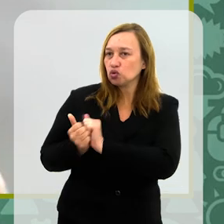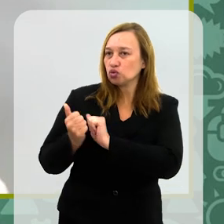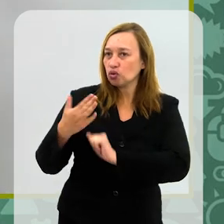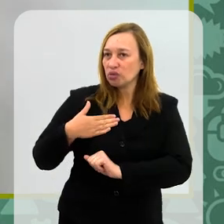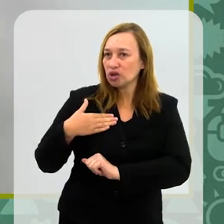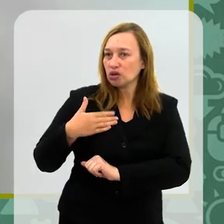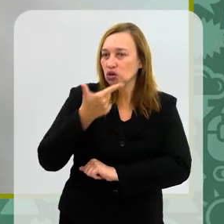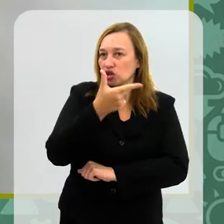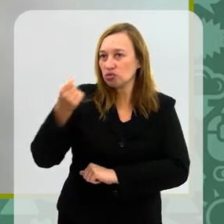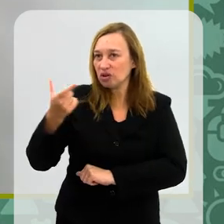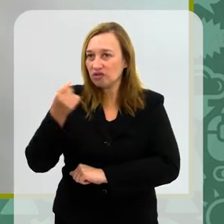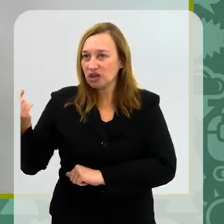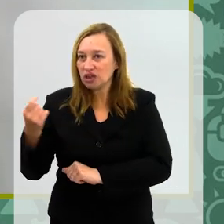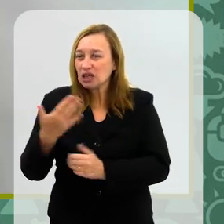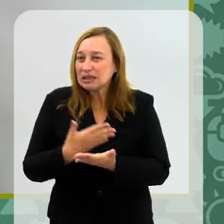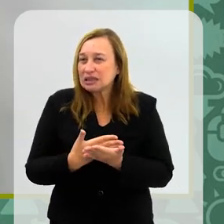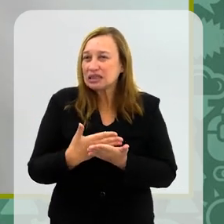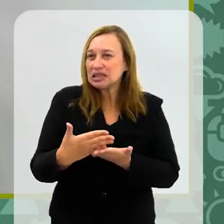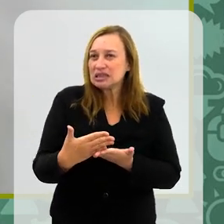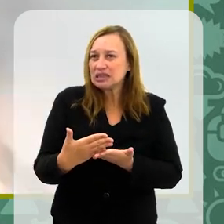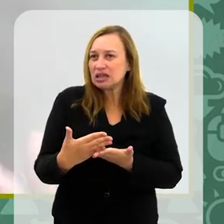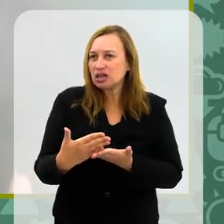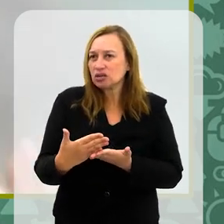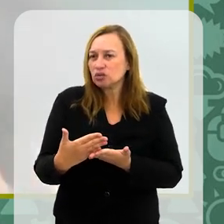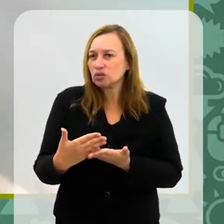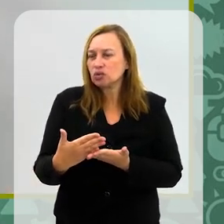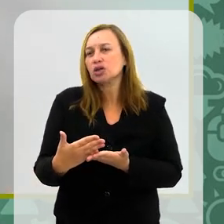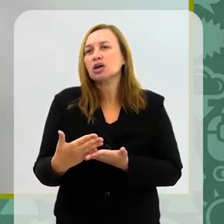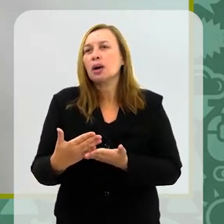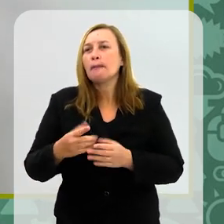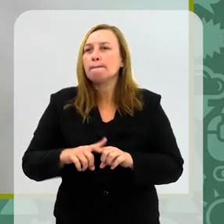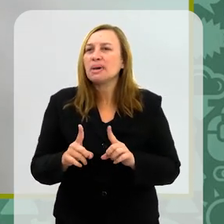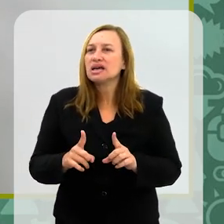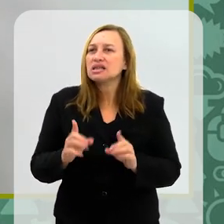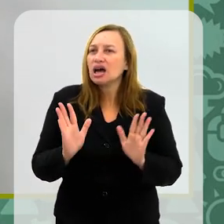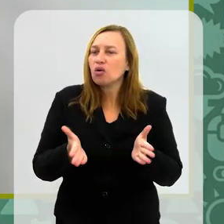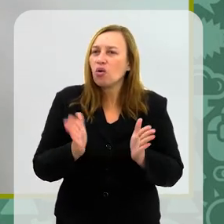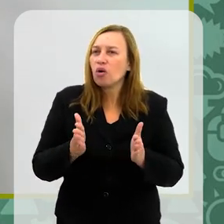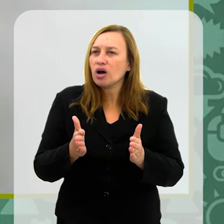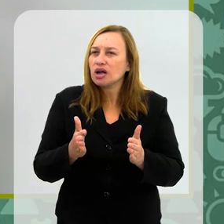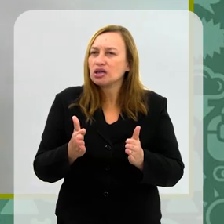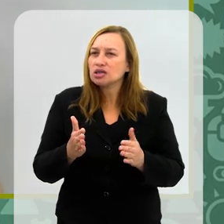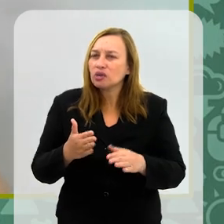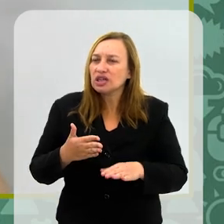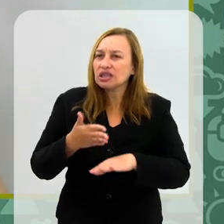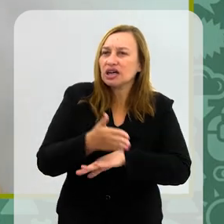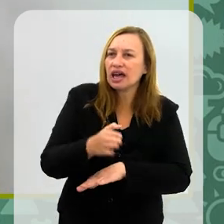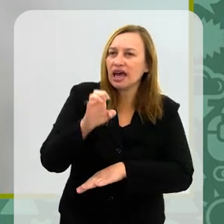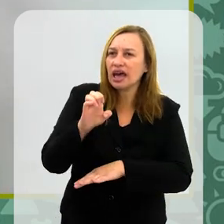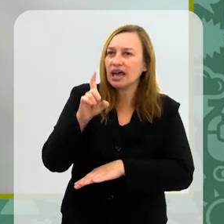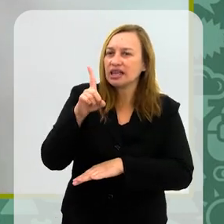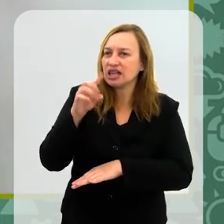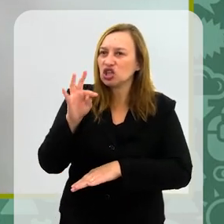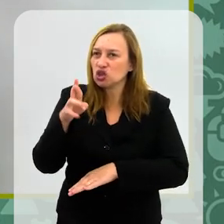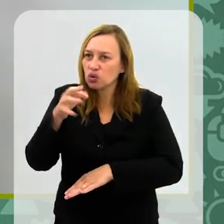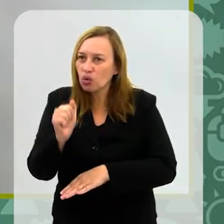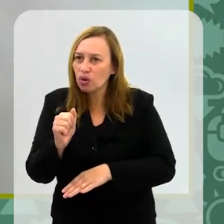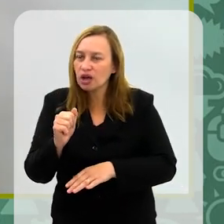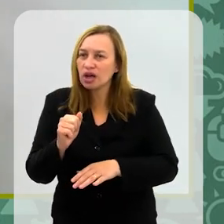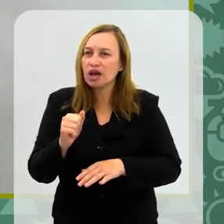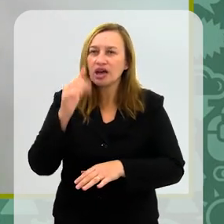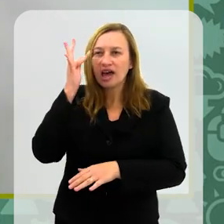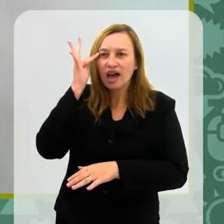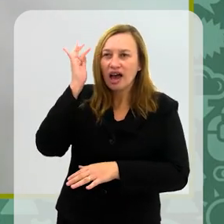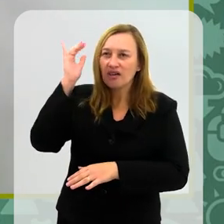2020 são as que estão começando a... Não só elas, né? Claro que tem gente antes. Mas que estão agora entrando nas editoras e realmente fazendo com que